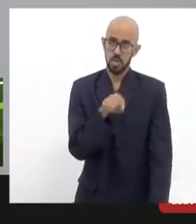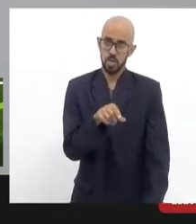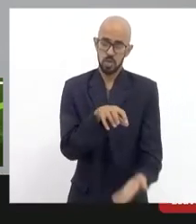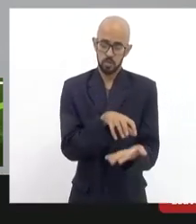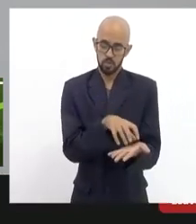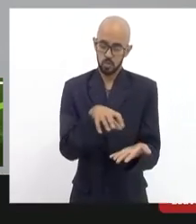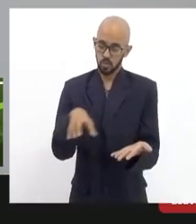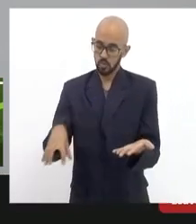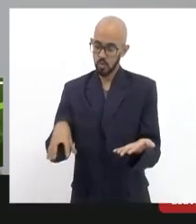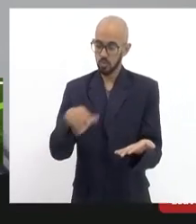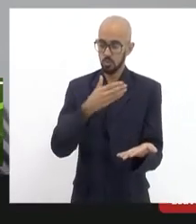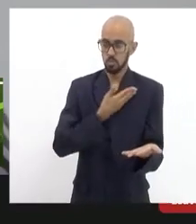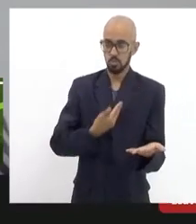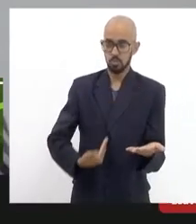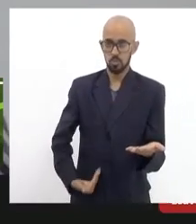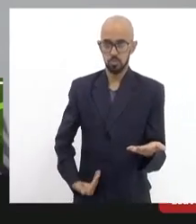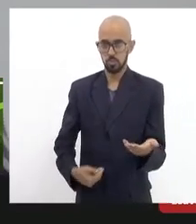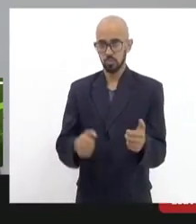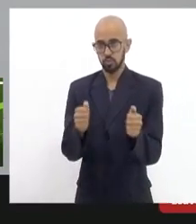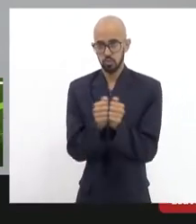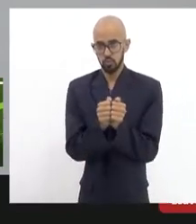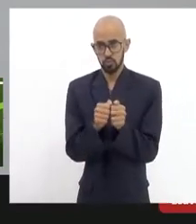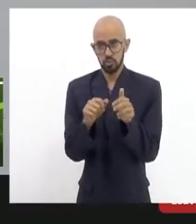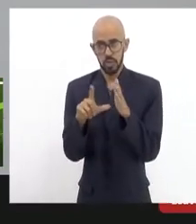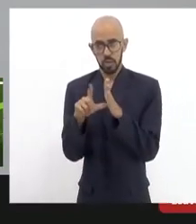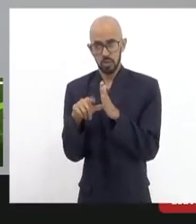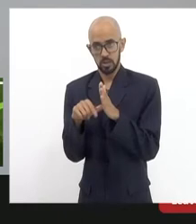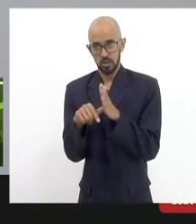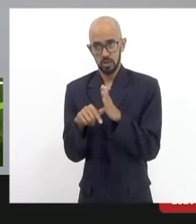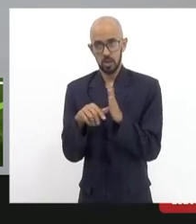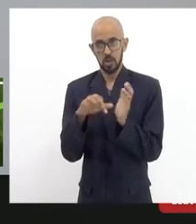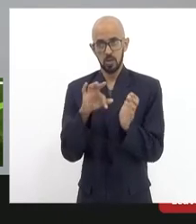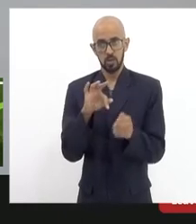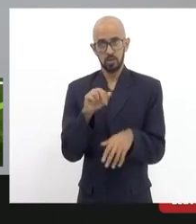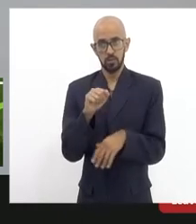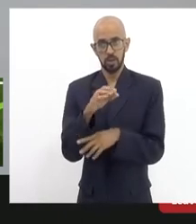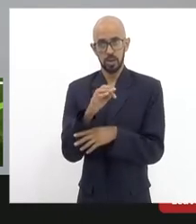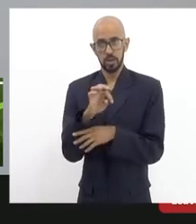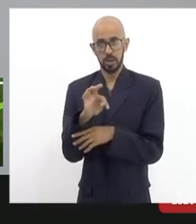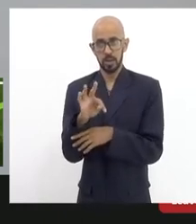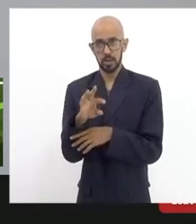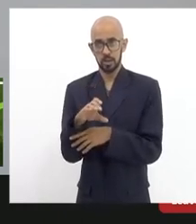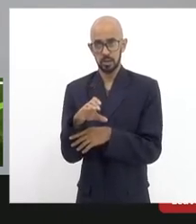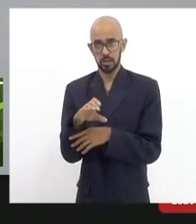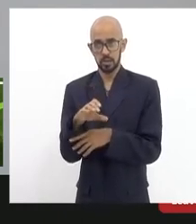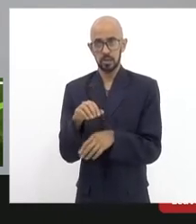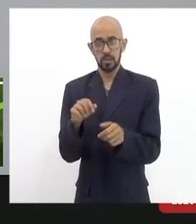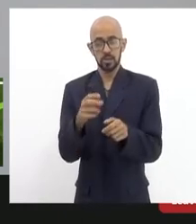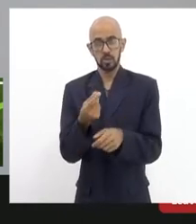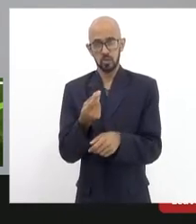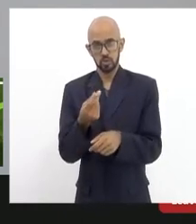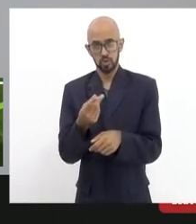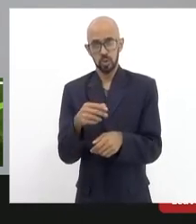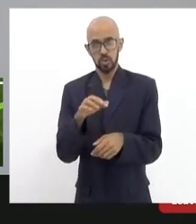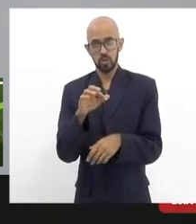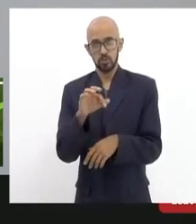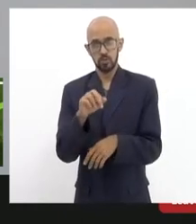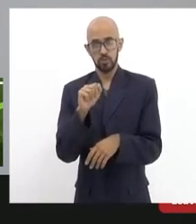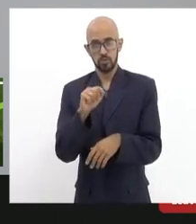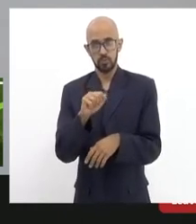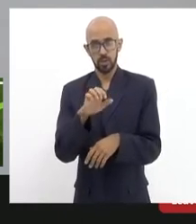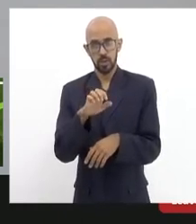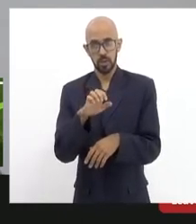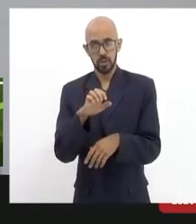cooperando Faietec e central recursos públicos do FECAM acho que daria perfeitamente para a gente imaginar um desenho sabe